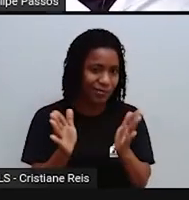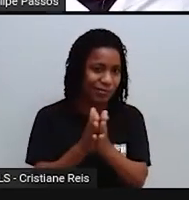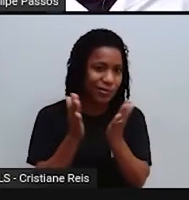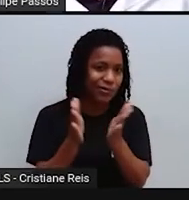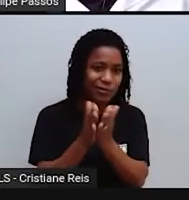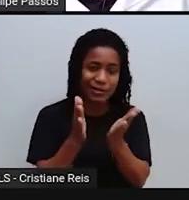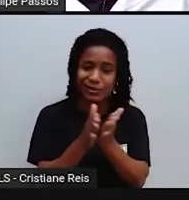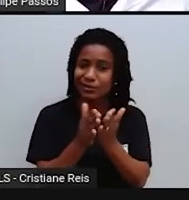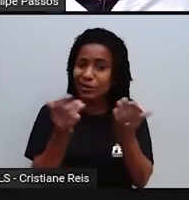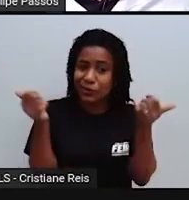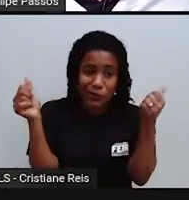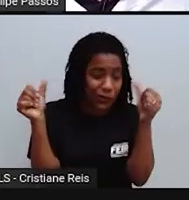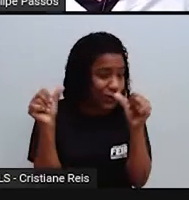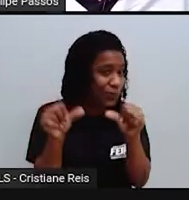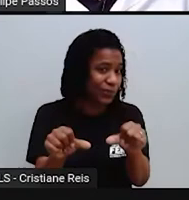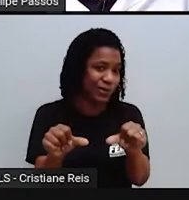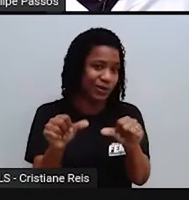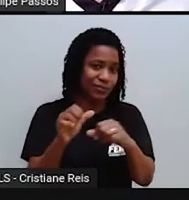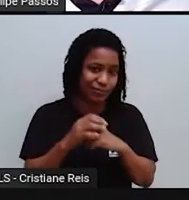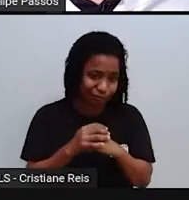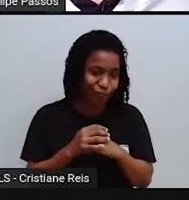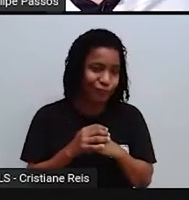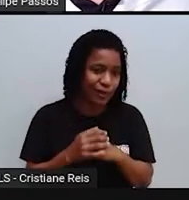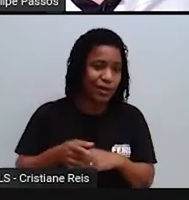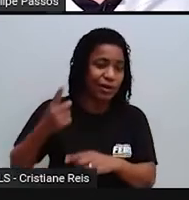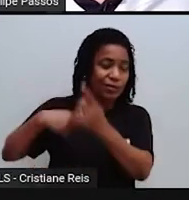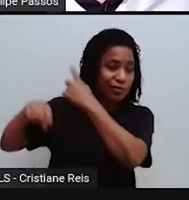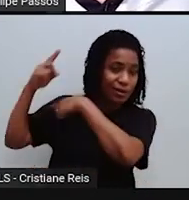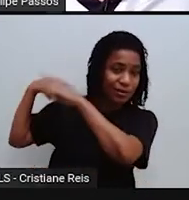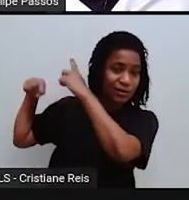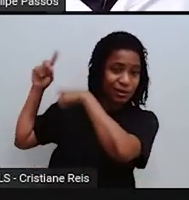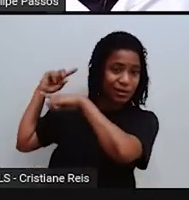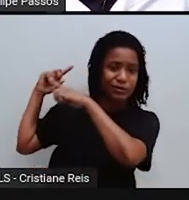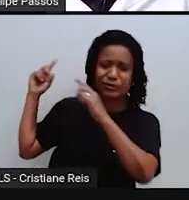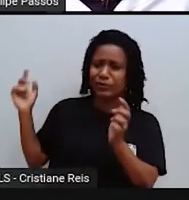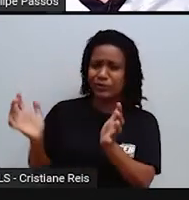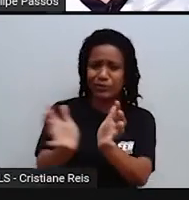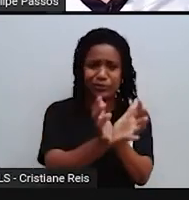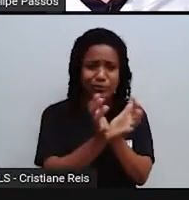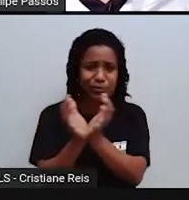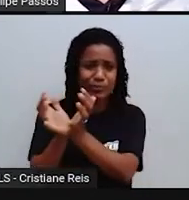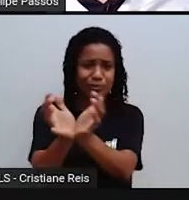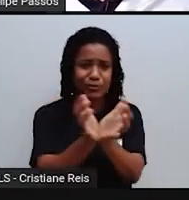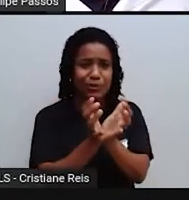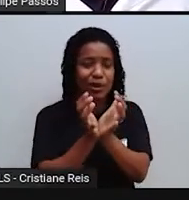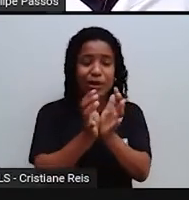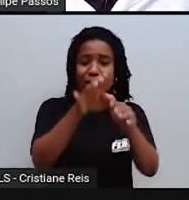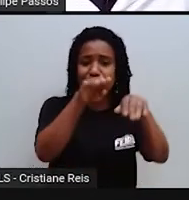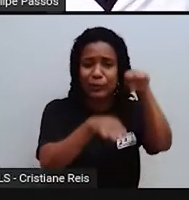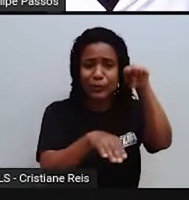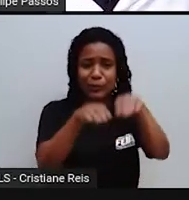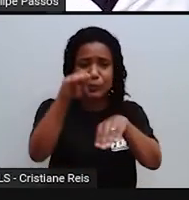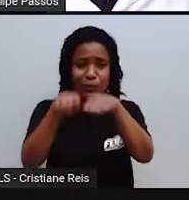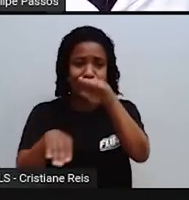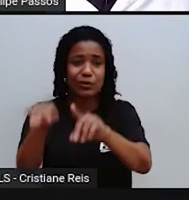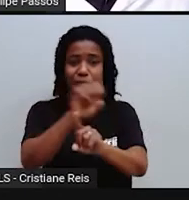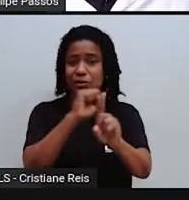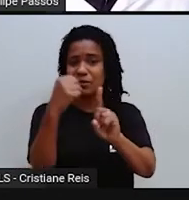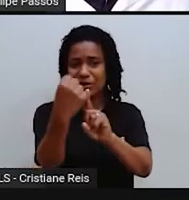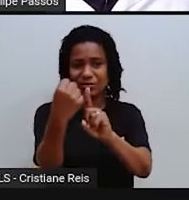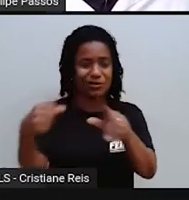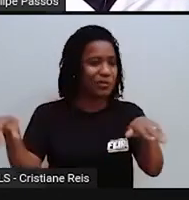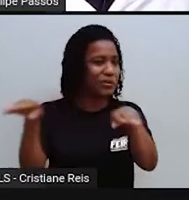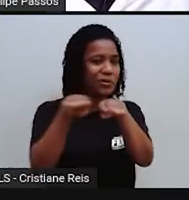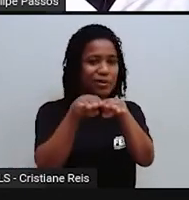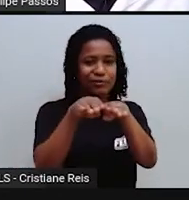muito tempo, né? Desde que o mundo é mundo, desde que existem civilizações humanas, existe desigualdade social, e aquela pessoa que é menos